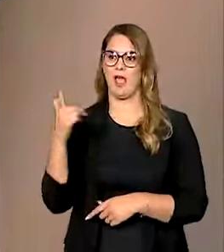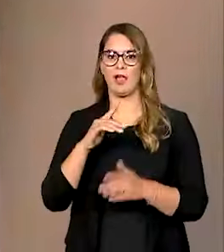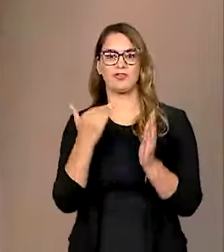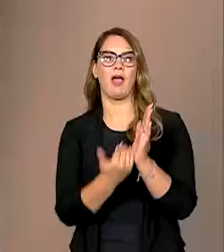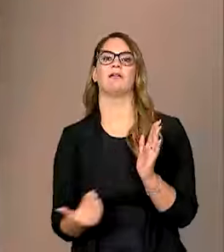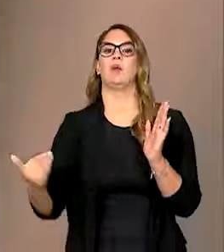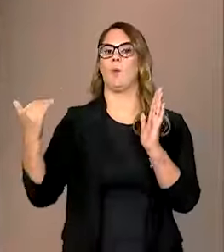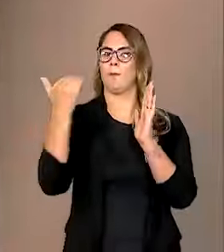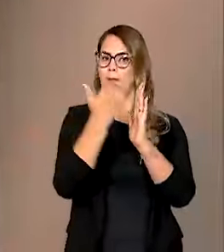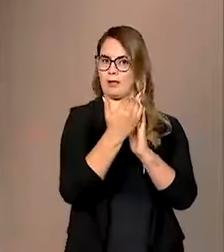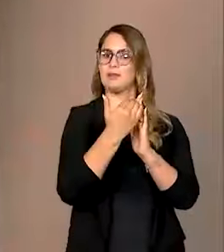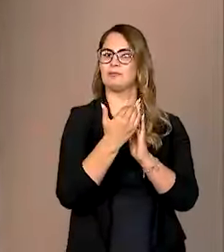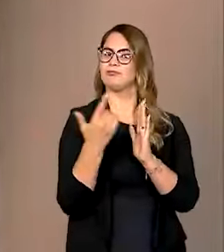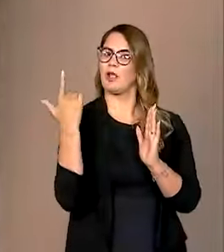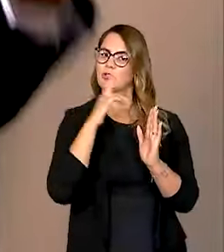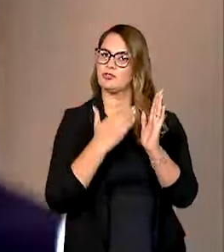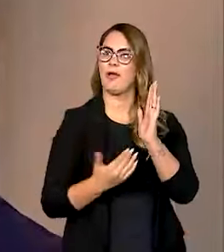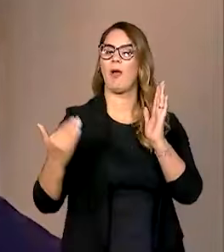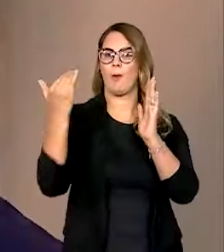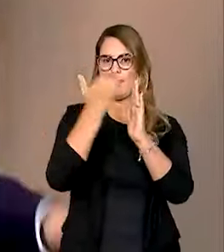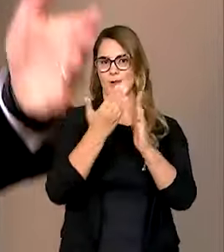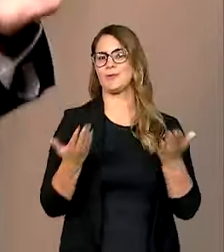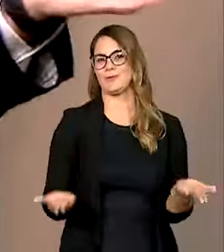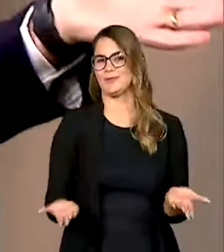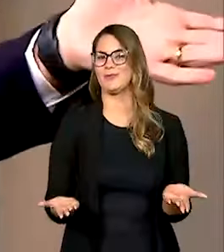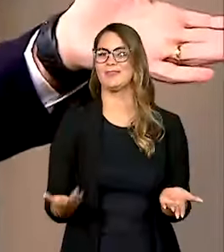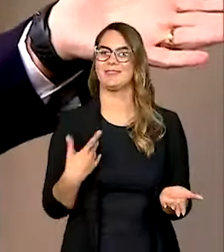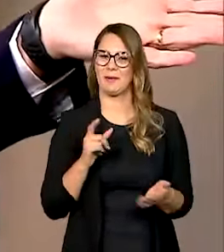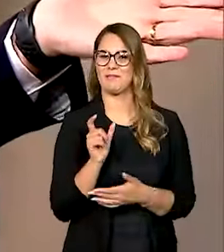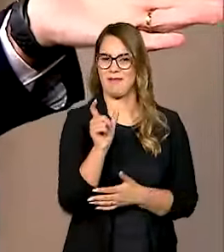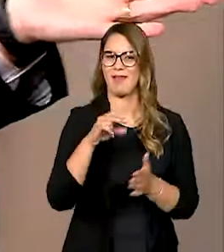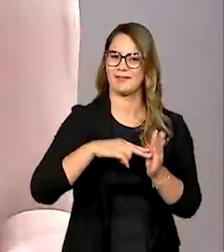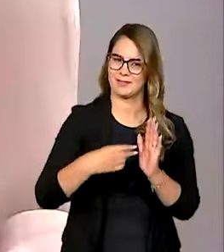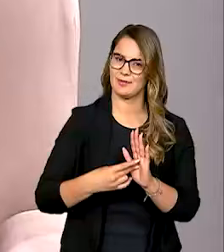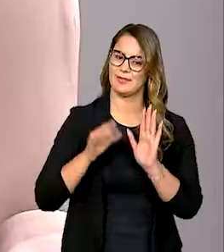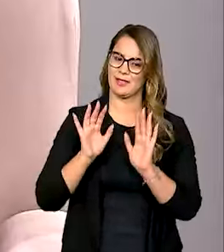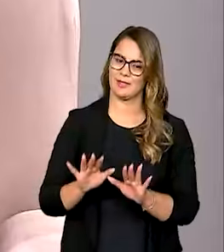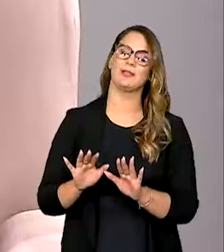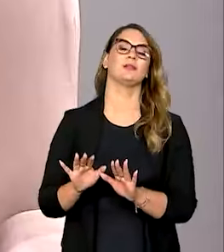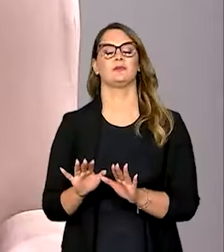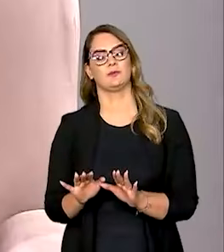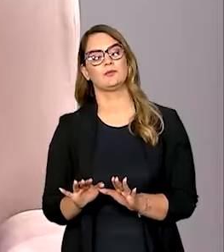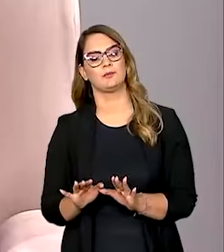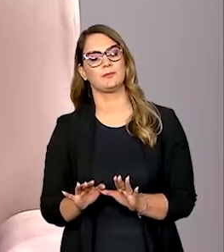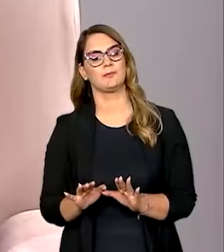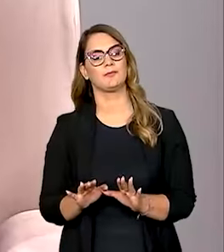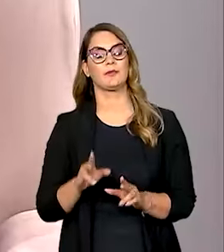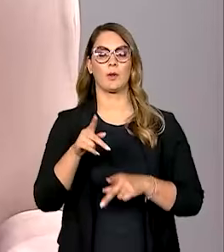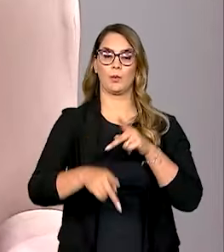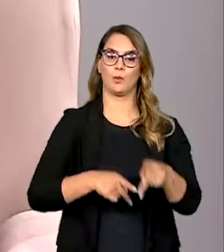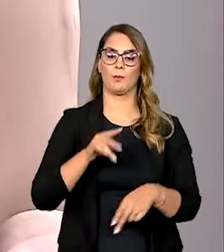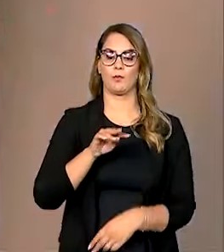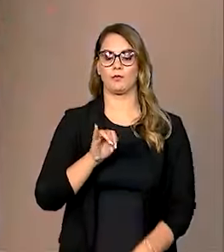a ideia de estar no cume, Estar no alto, no topo. Então, o termo vem disso, do fato de que há, no povo